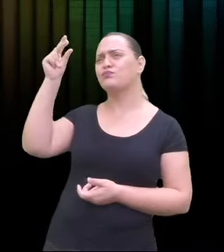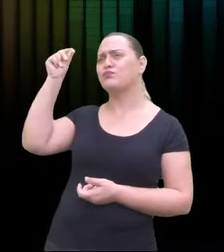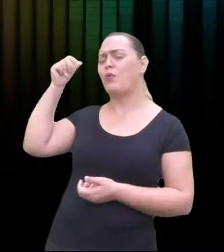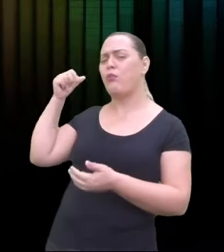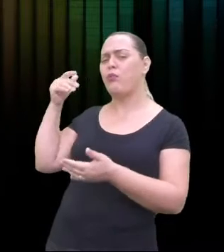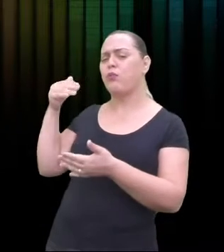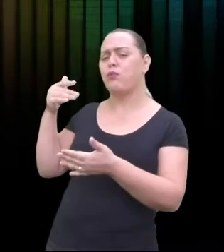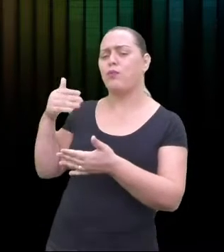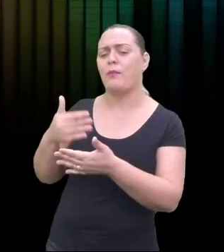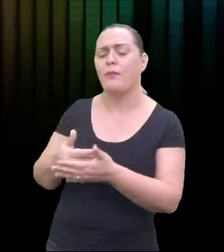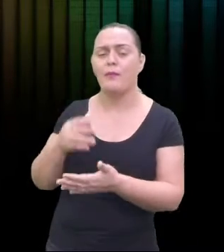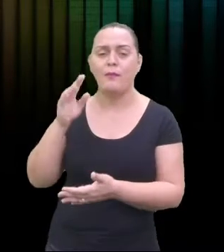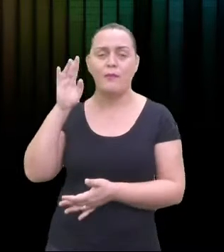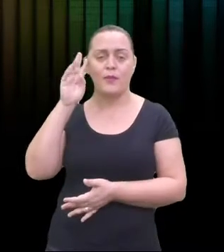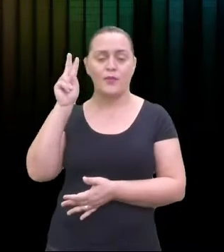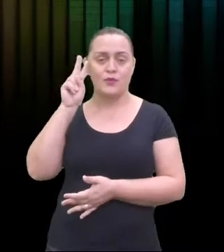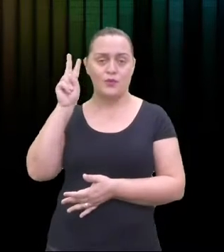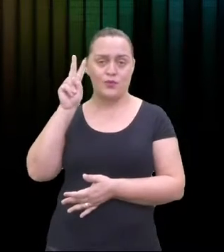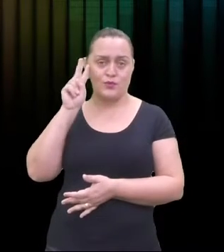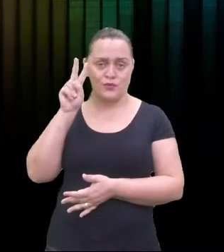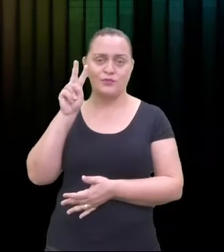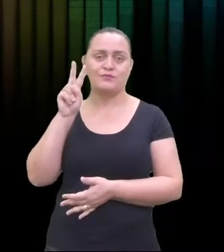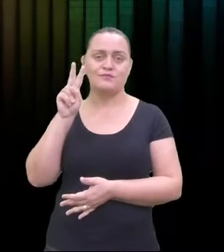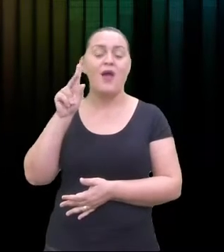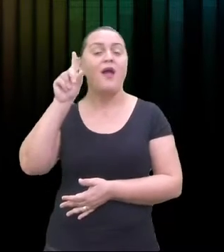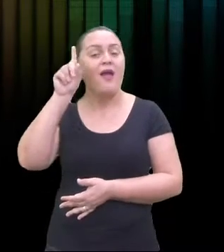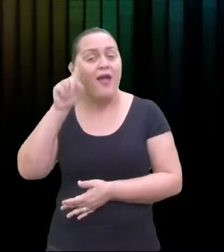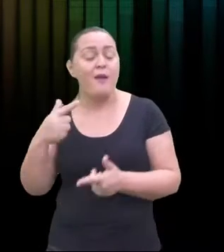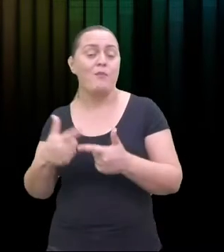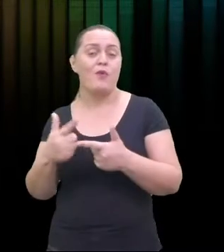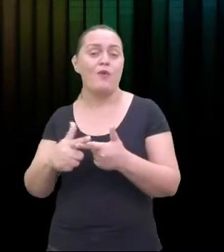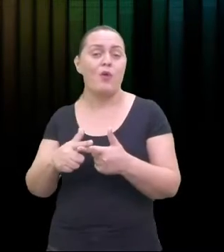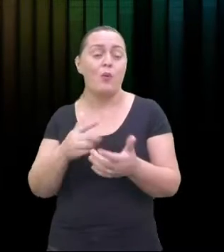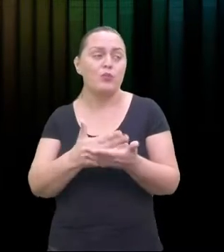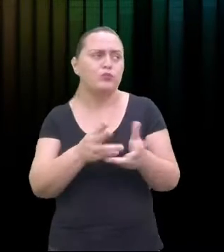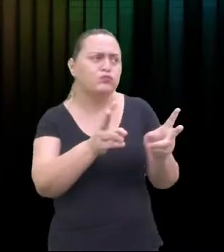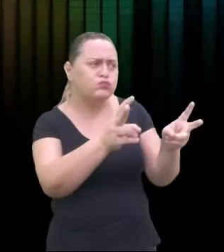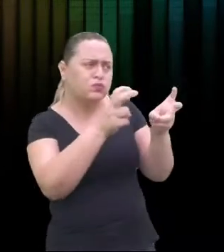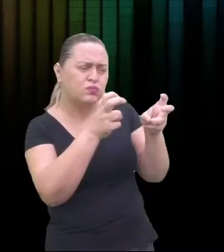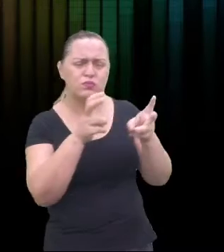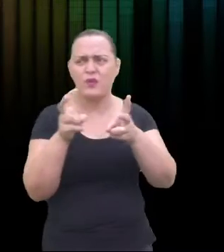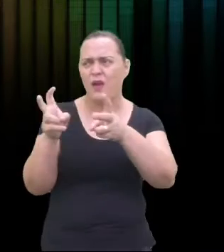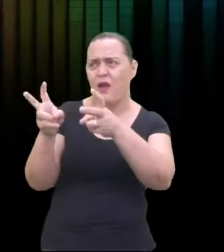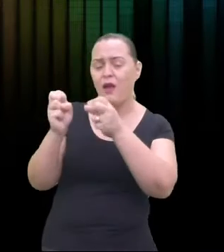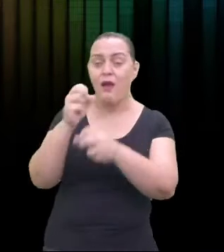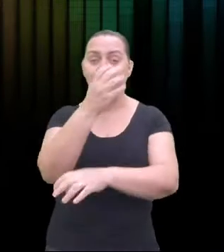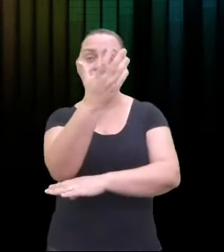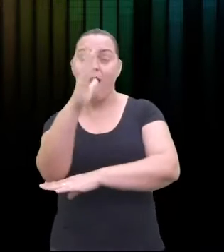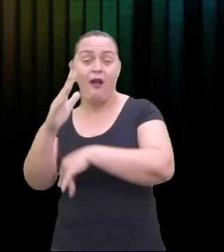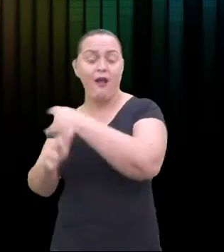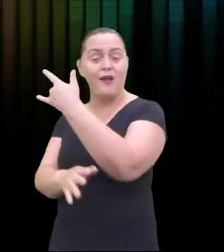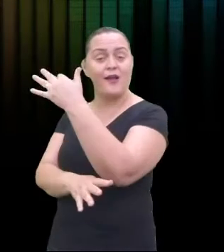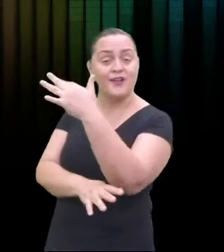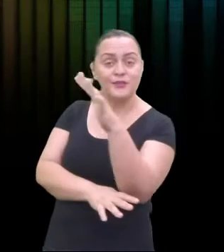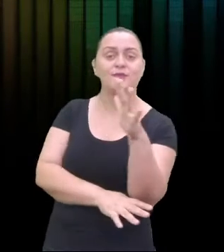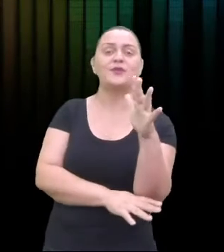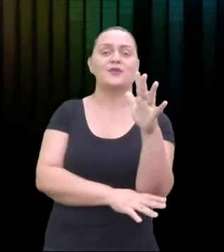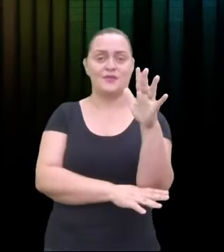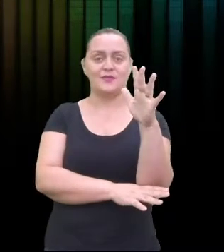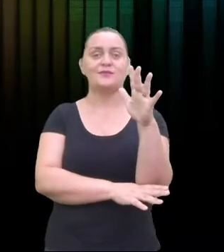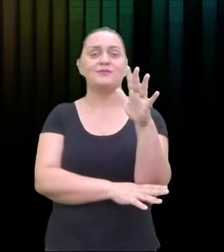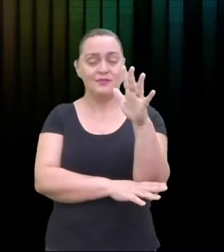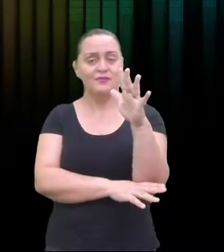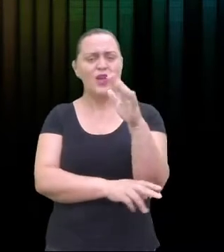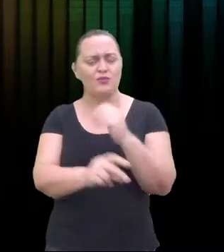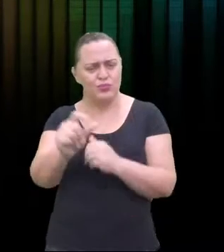observação dos sons da natureza, como eu te disse anteriormente. Vamos pensar na organização do som em um dos principais